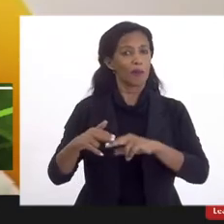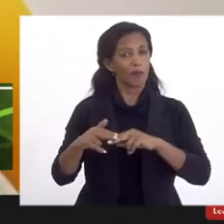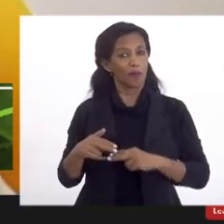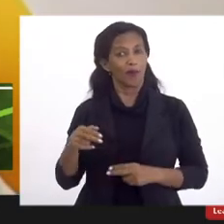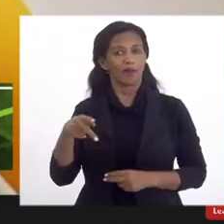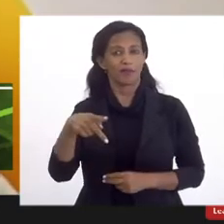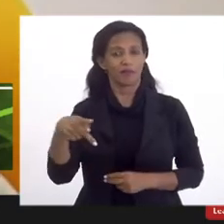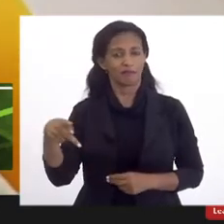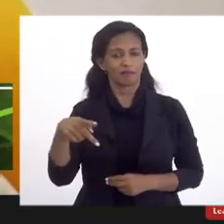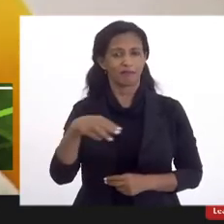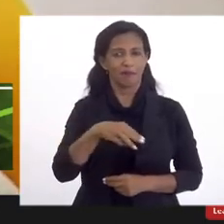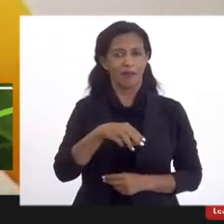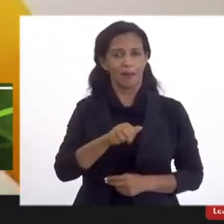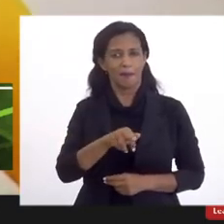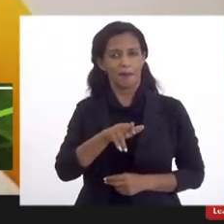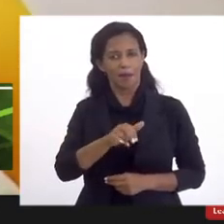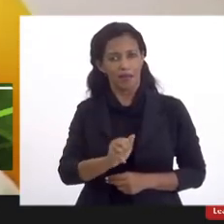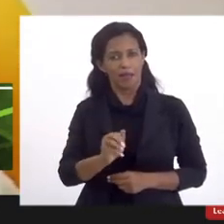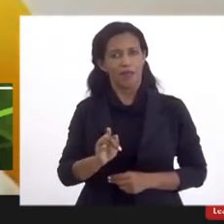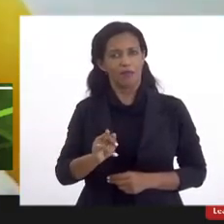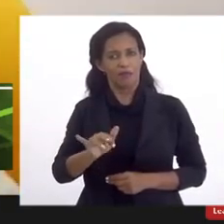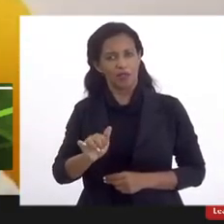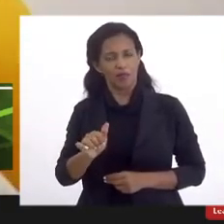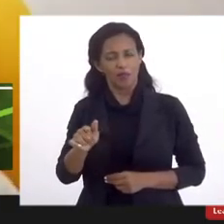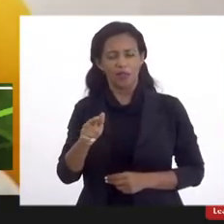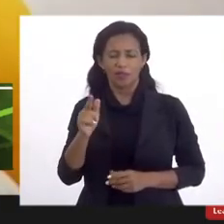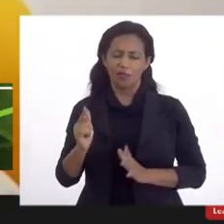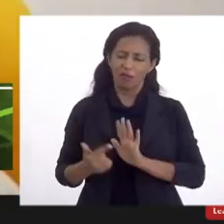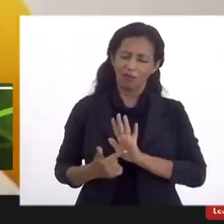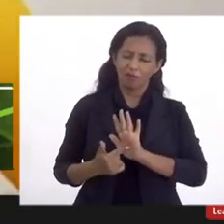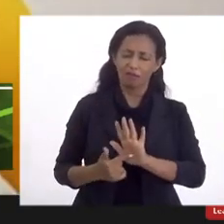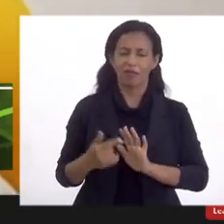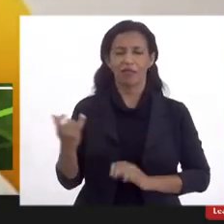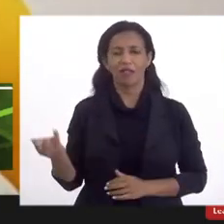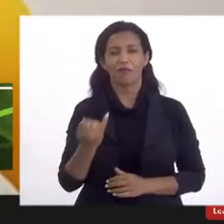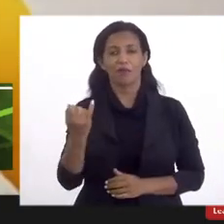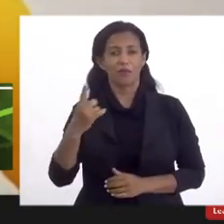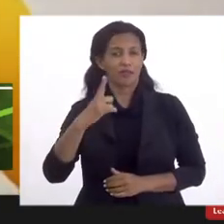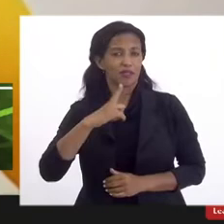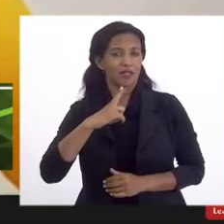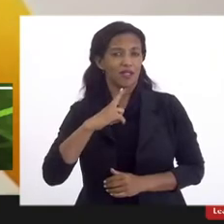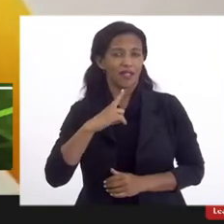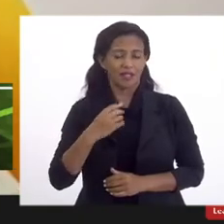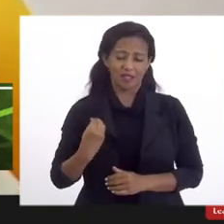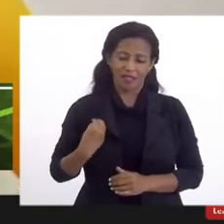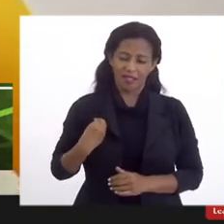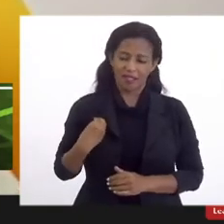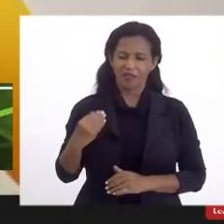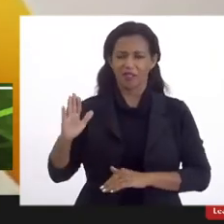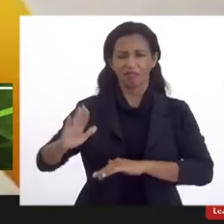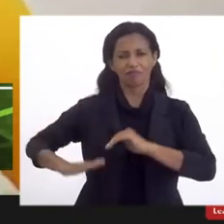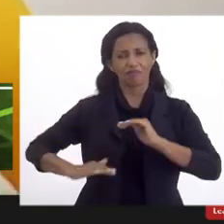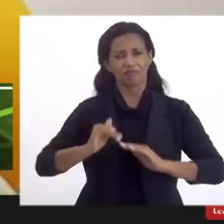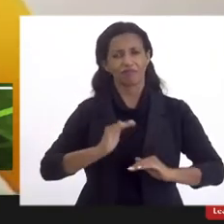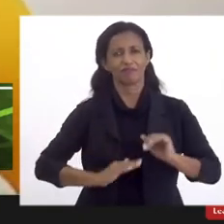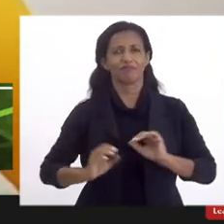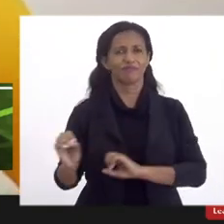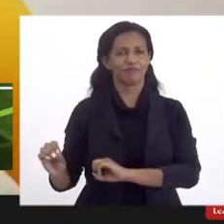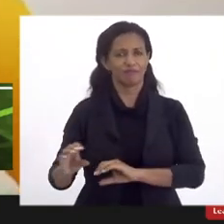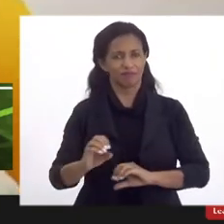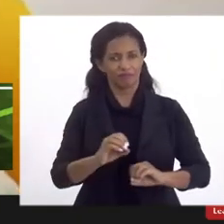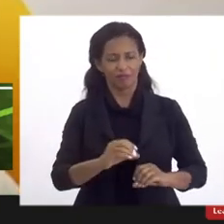Felisberta, é o que é só um retrato da importância que ela tem na vida e na trajetória de tantos profissionais de educação.